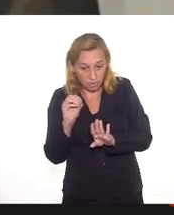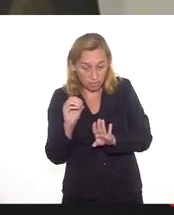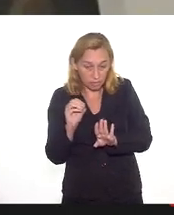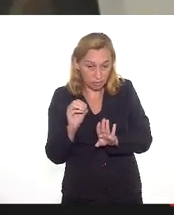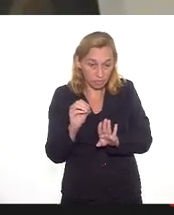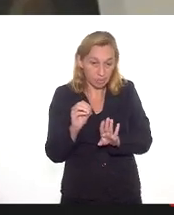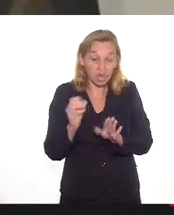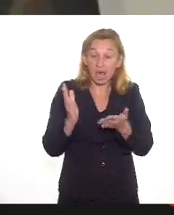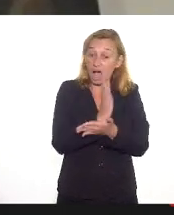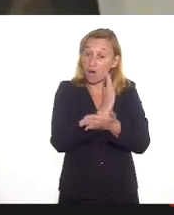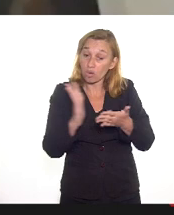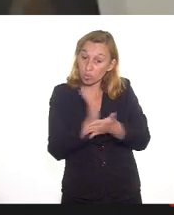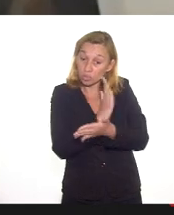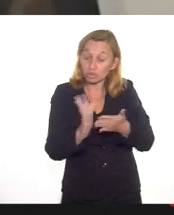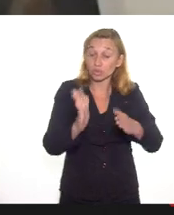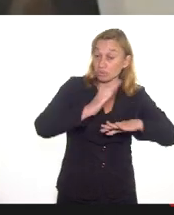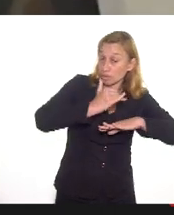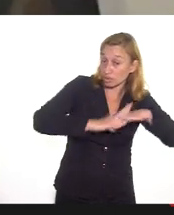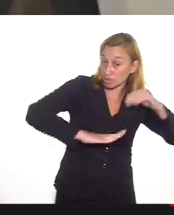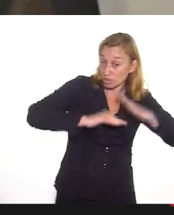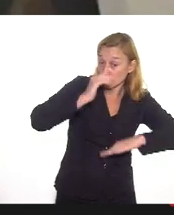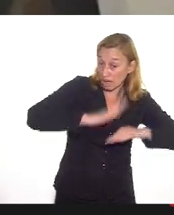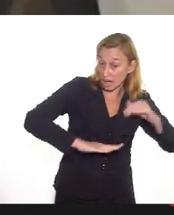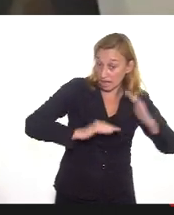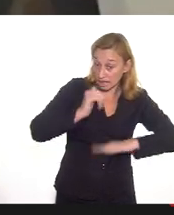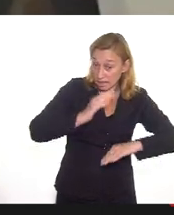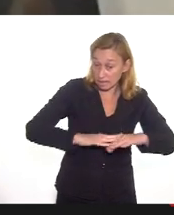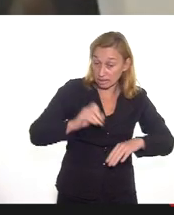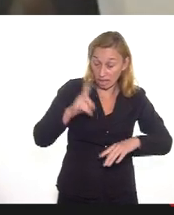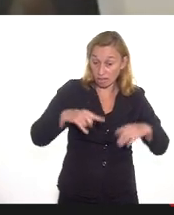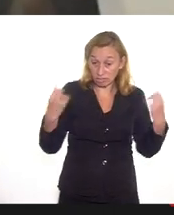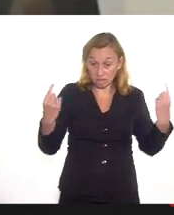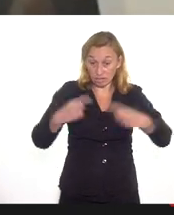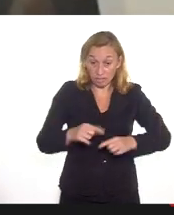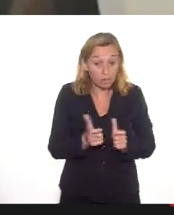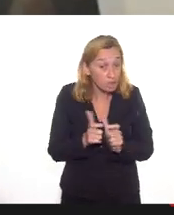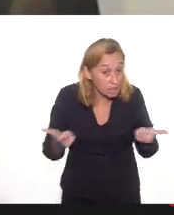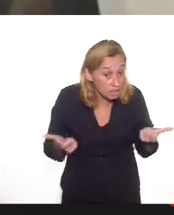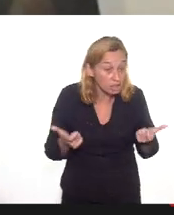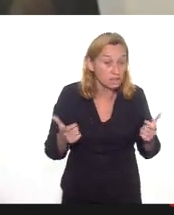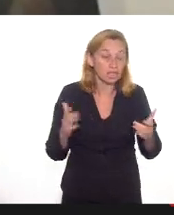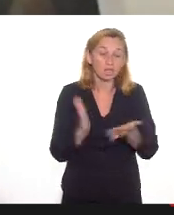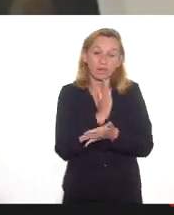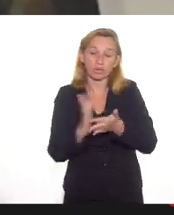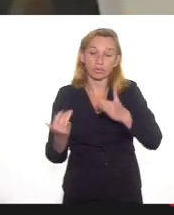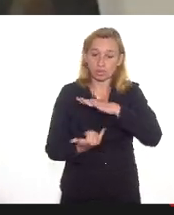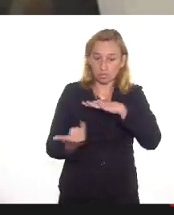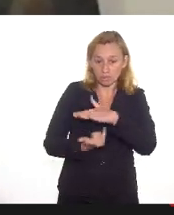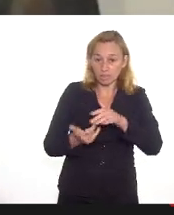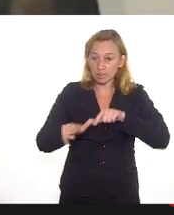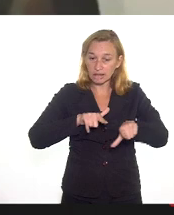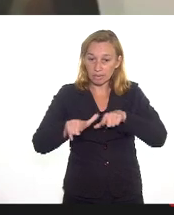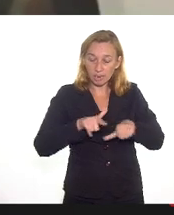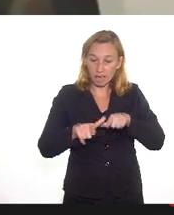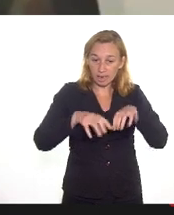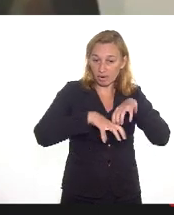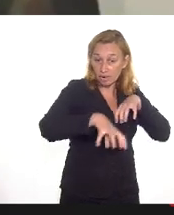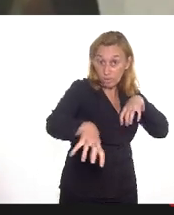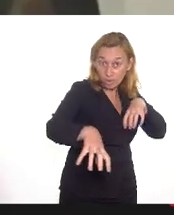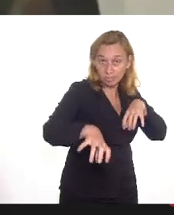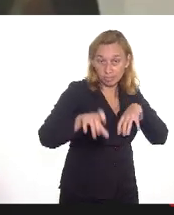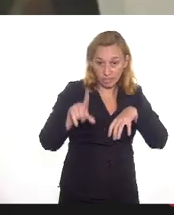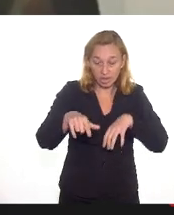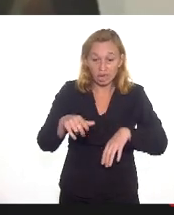Alguns profissionais, pela força do decreto, que normatizou o funcionamento das instituições, trabalhavam remotamente